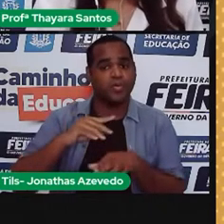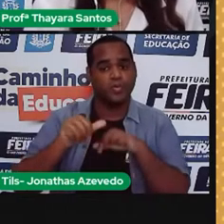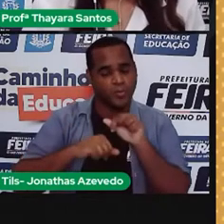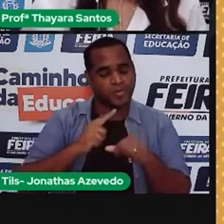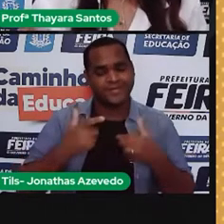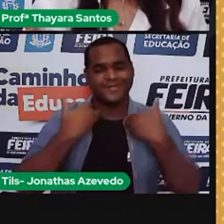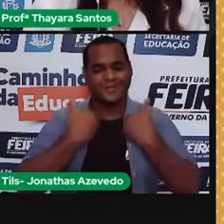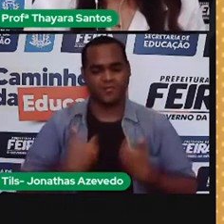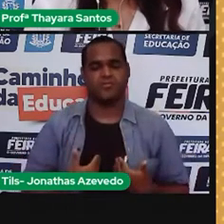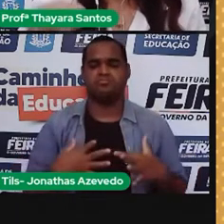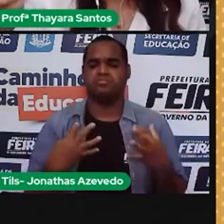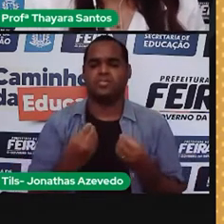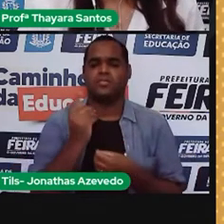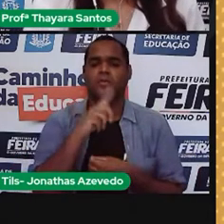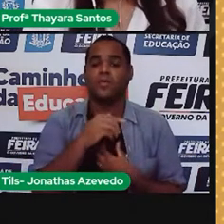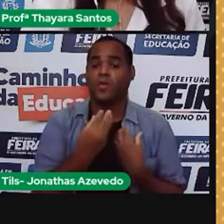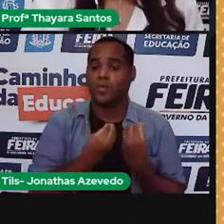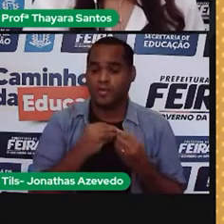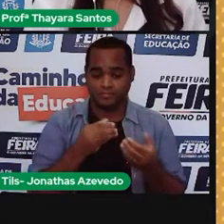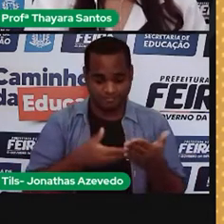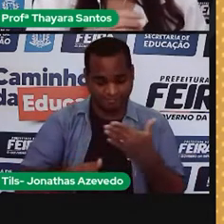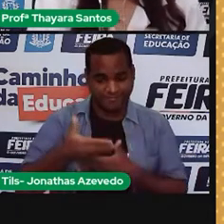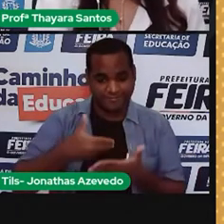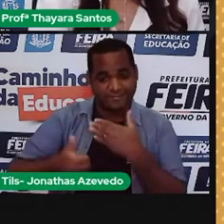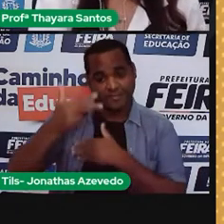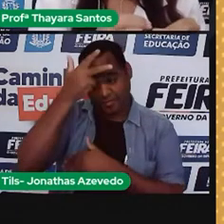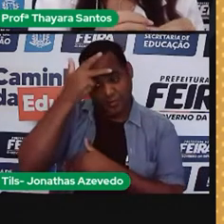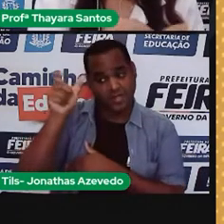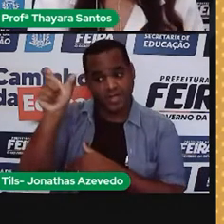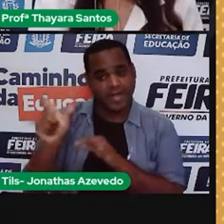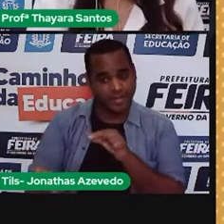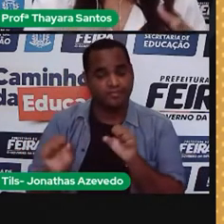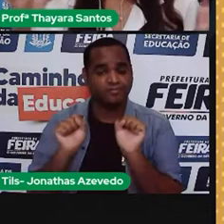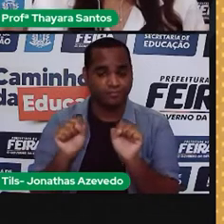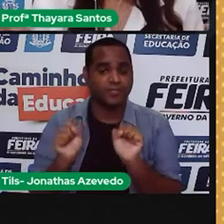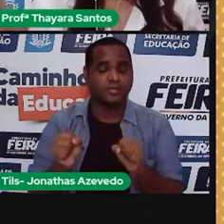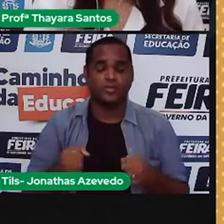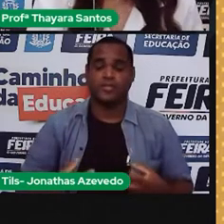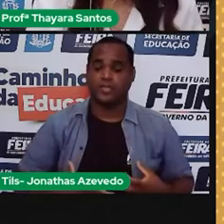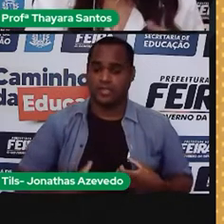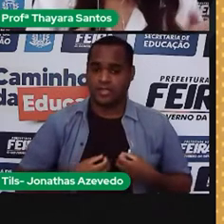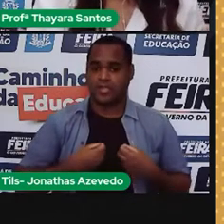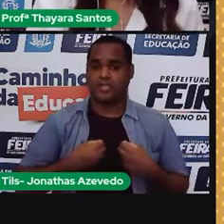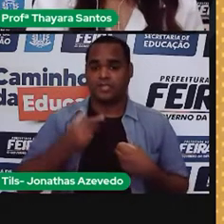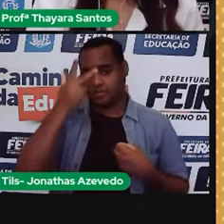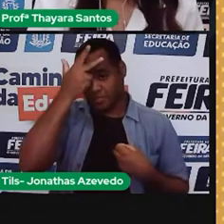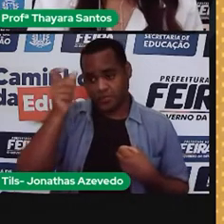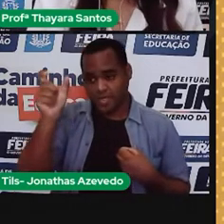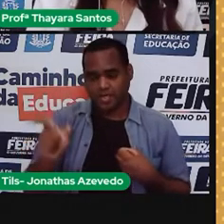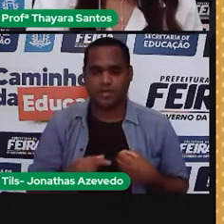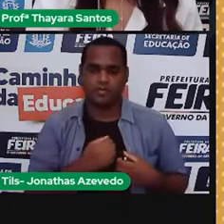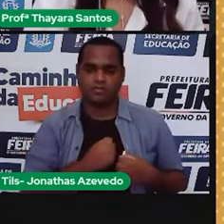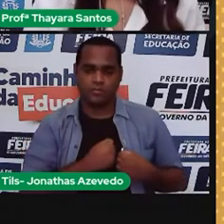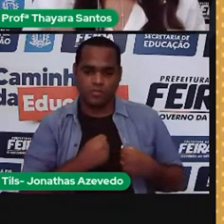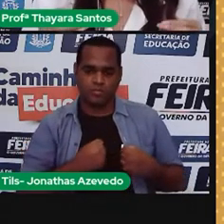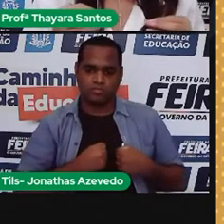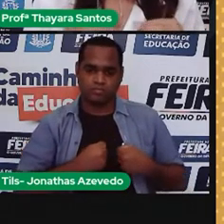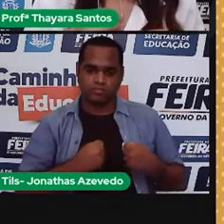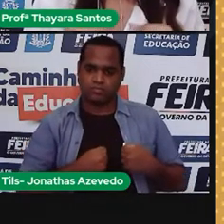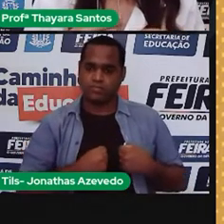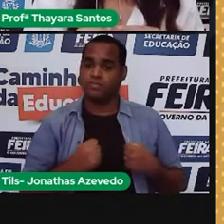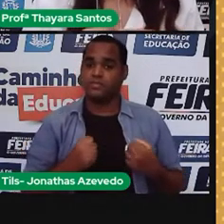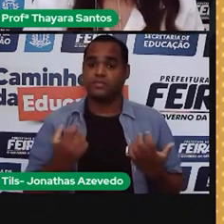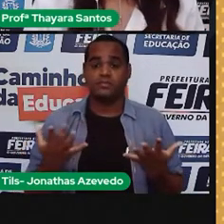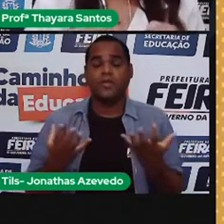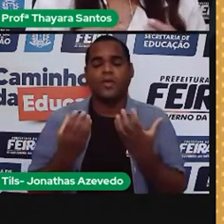nosso corpo, a gente pode tratar aquela pessoa. Então, a pessoa que está com problema de câncer no pulmão, por exemplo. As